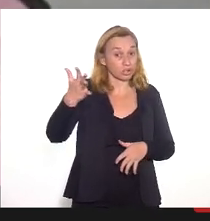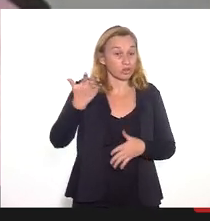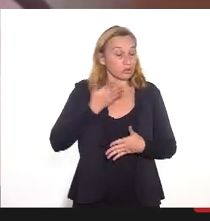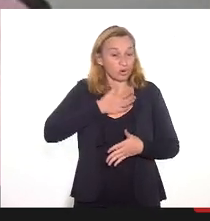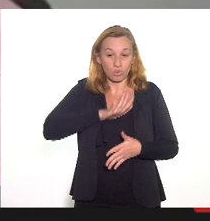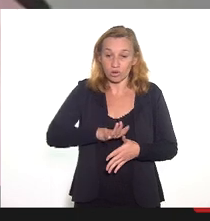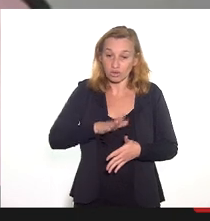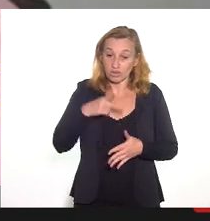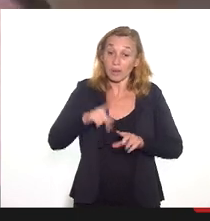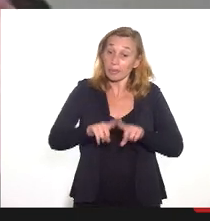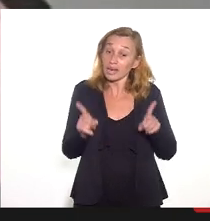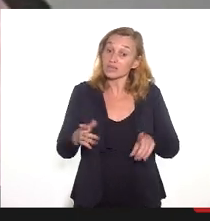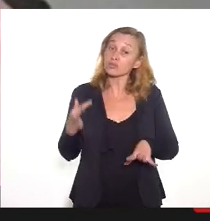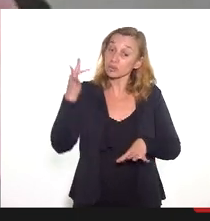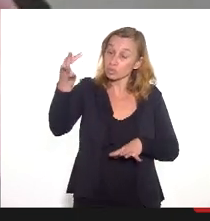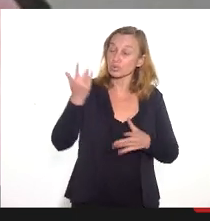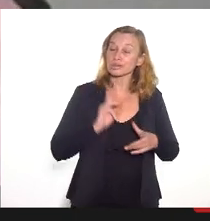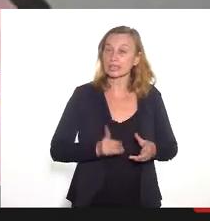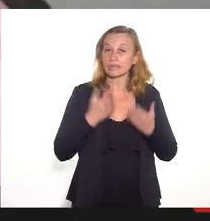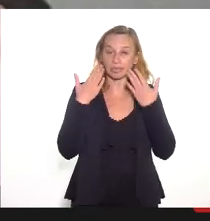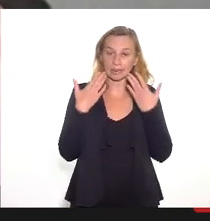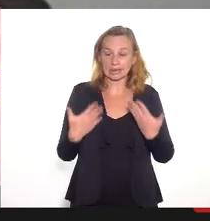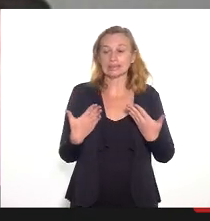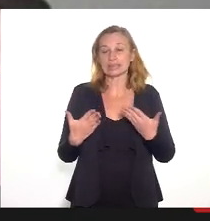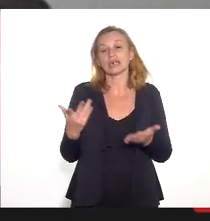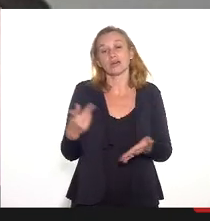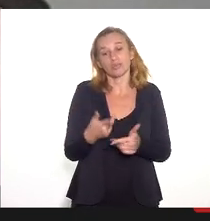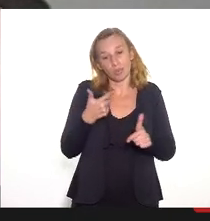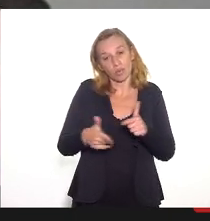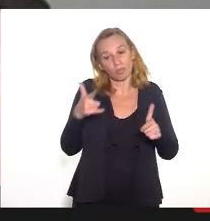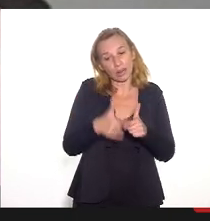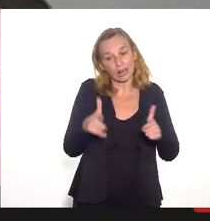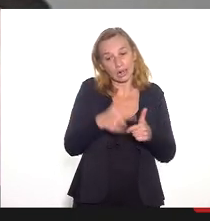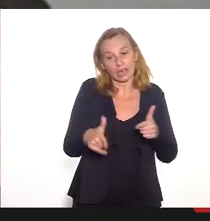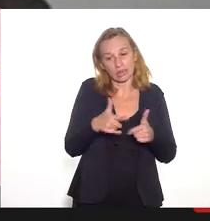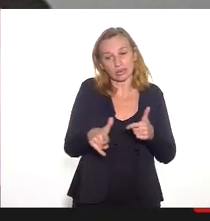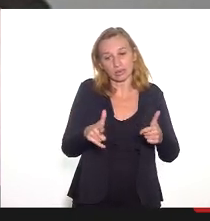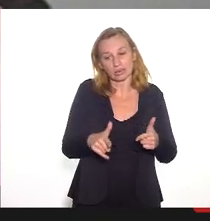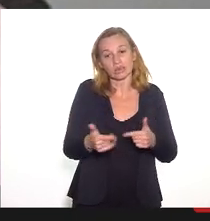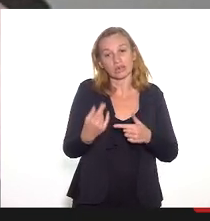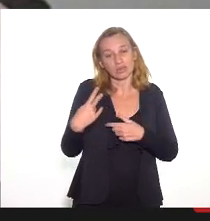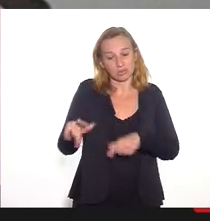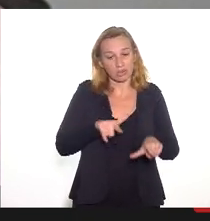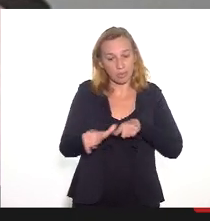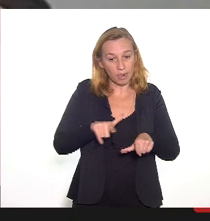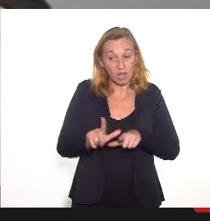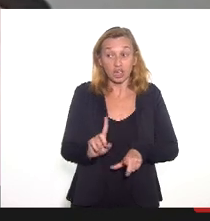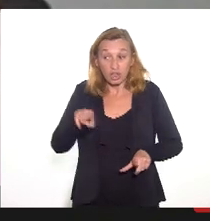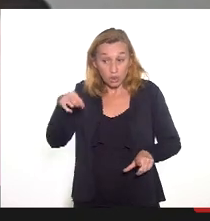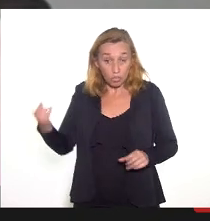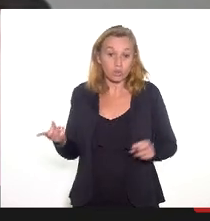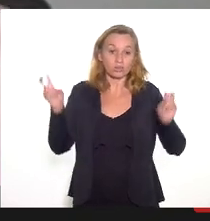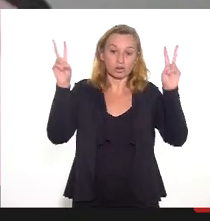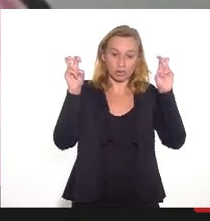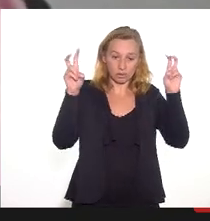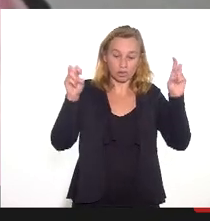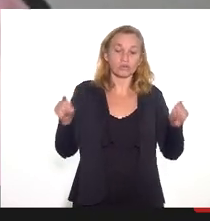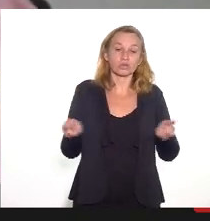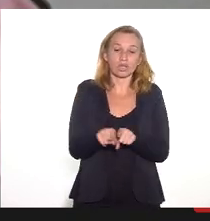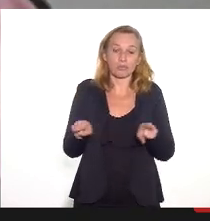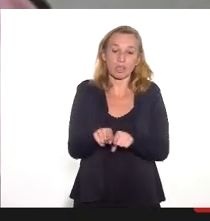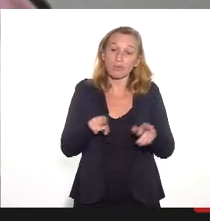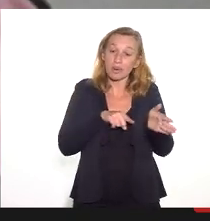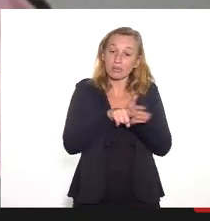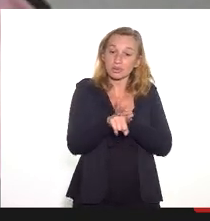prognóstico, mas no futuro sempre apresentam problemas em relação à prestação de conta. E uma outra coisa que eu gostaria de perguntar